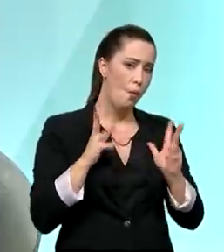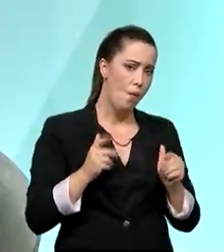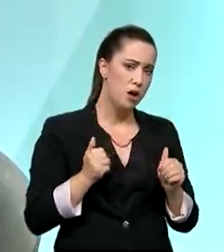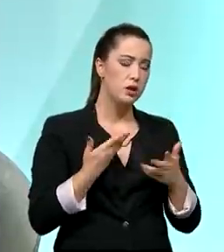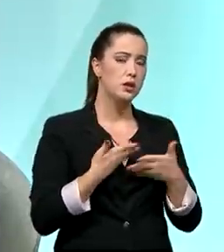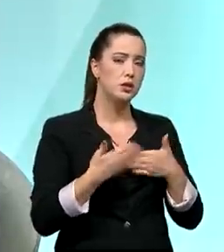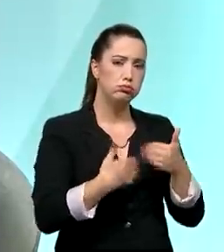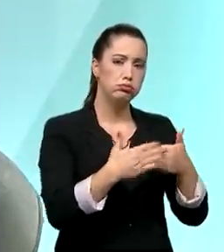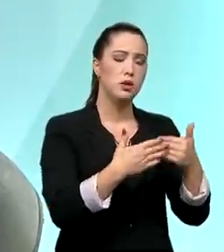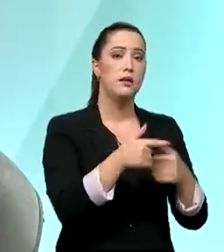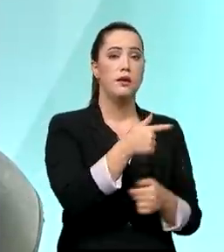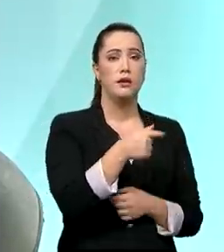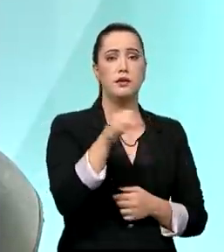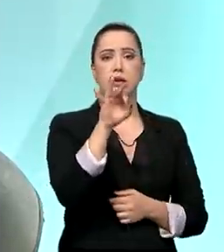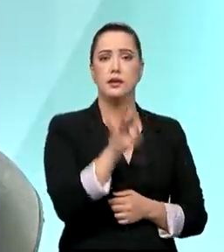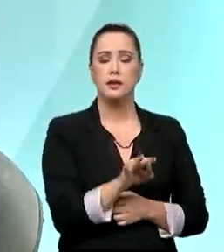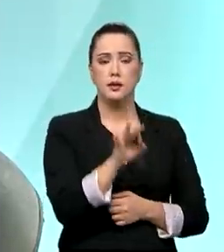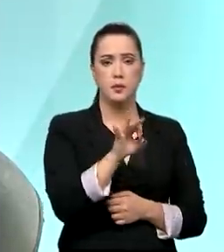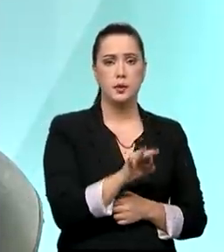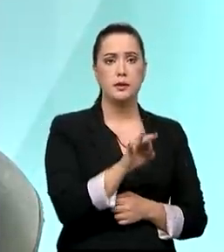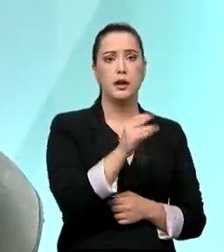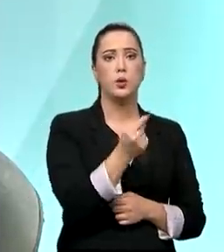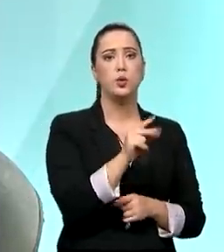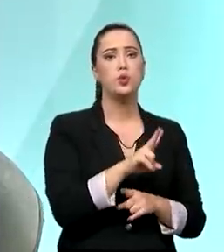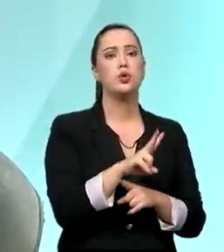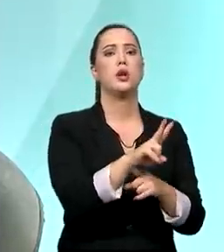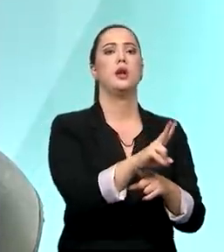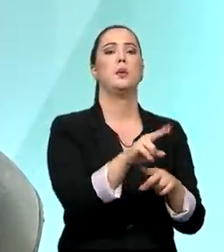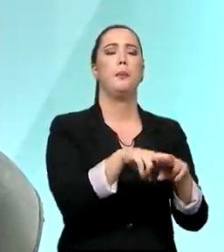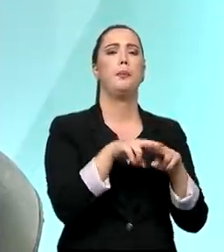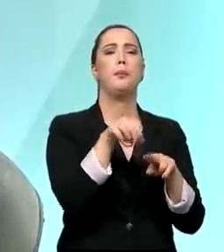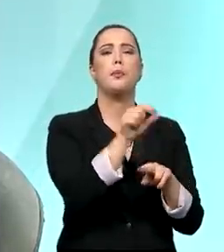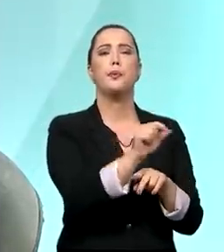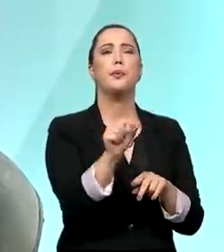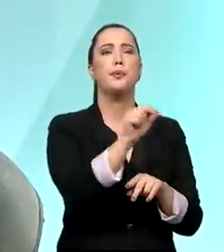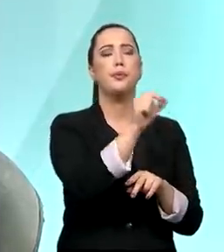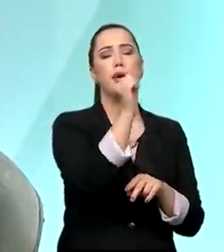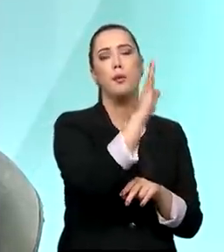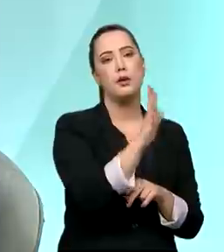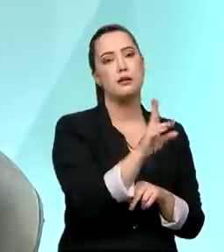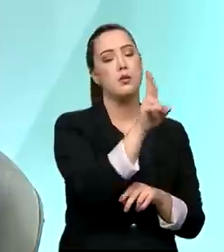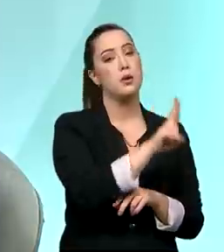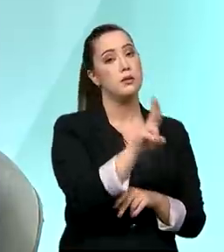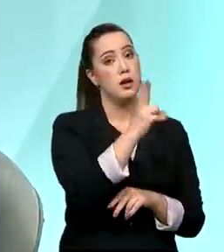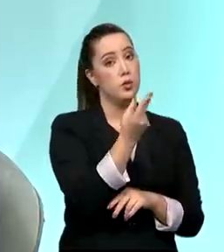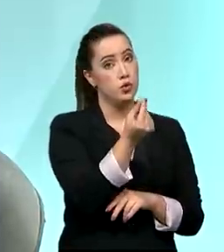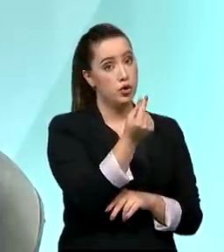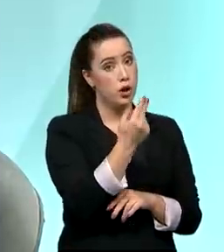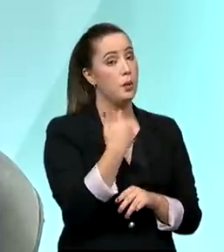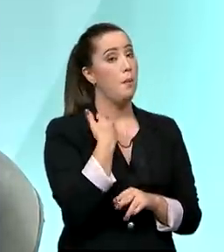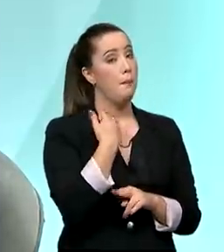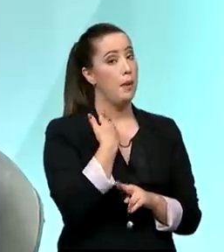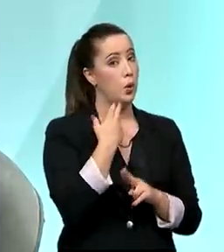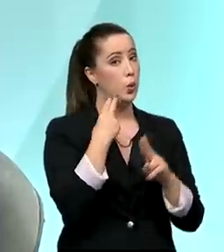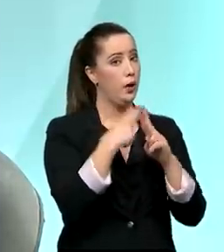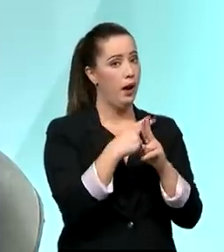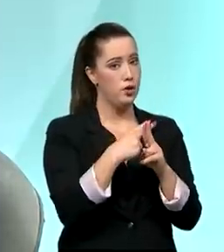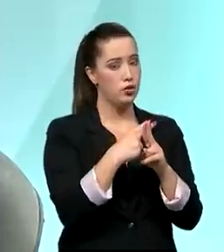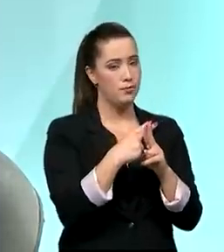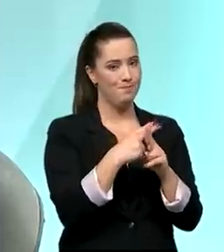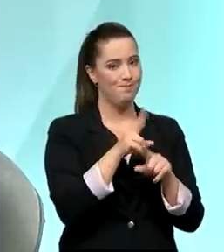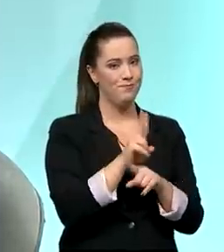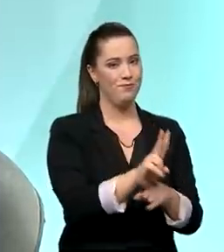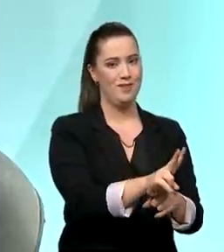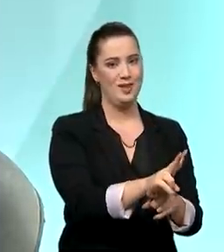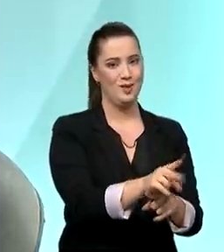do crédito dela, das obras delas pelo Brasil, são financiadas com recursos da Caixa Econômica Federal.